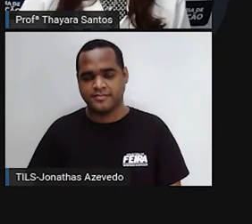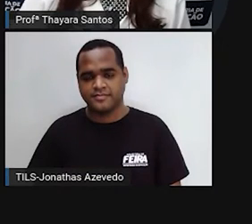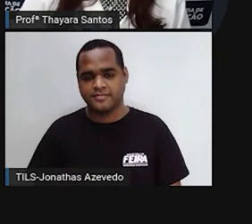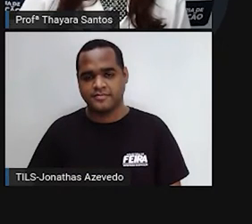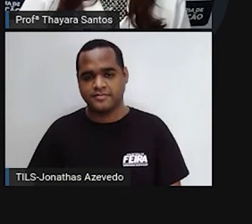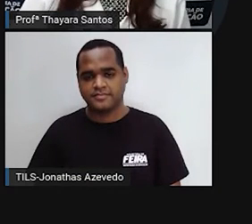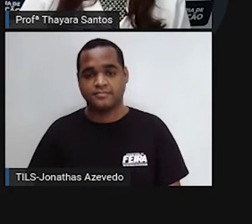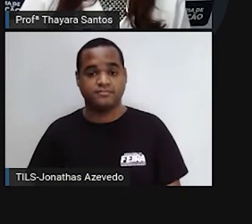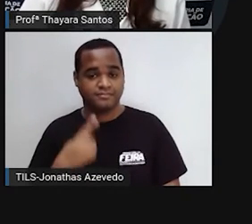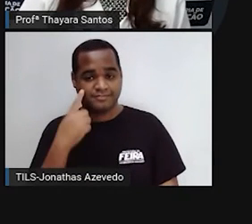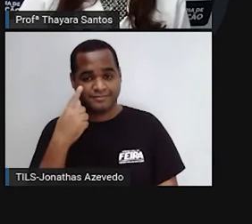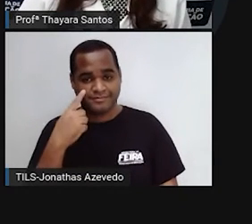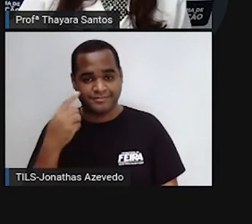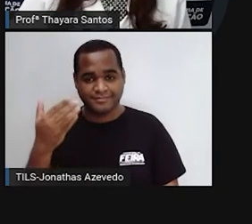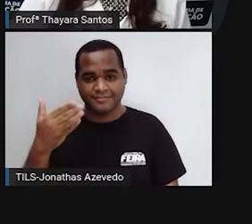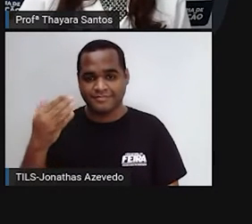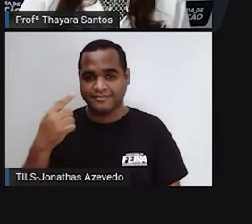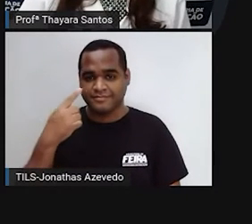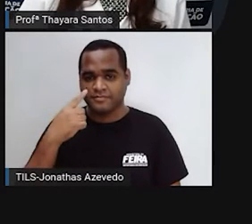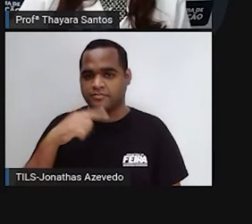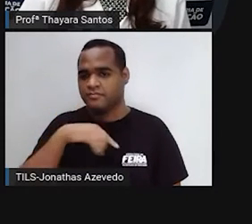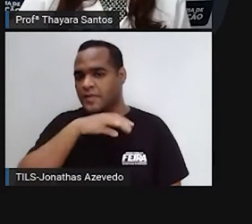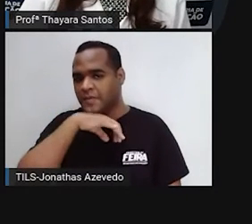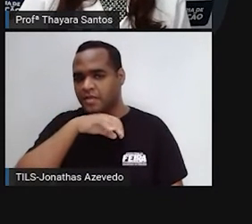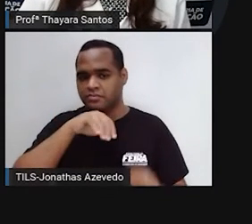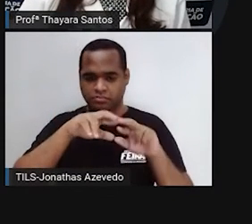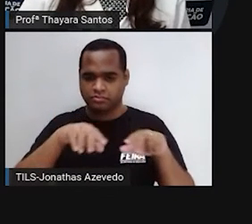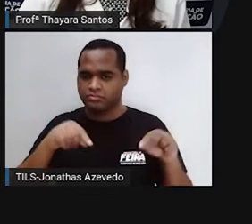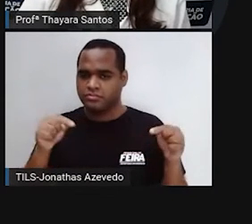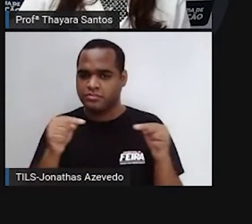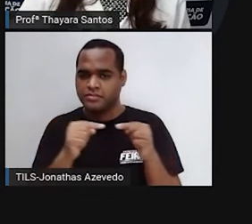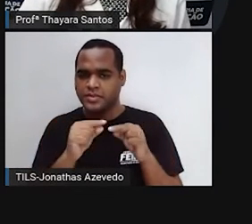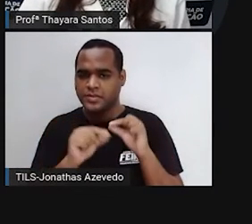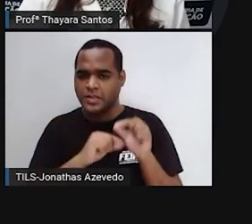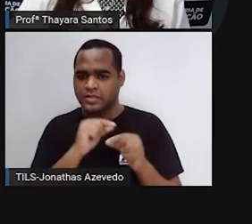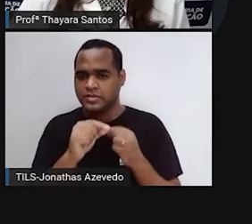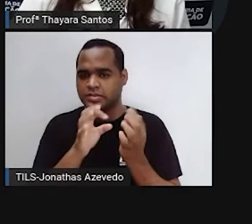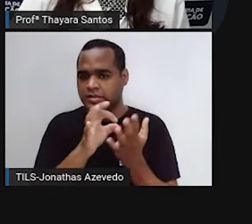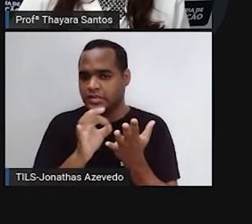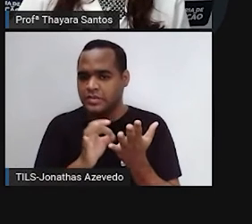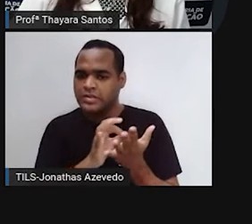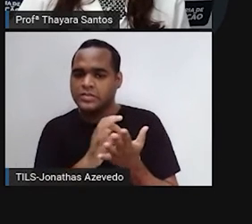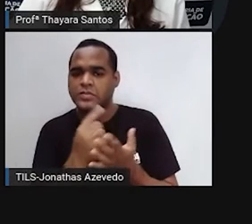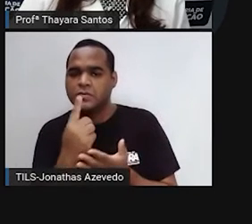Vamos fazer essa primeira. Os animais são organismos? Ah, vou clicar aqui.